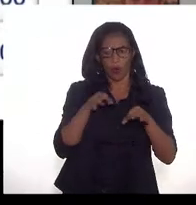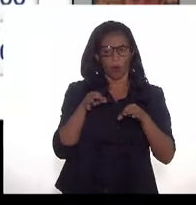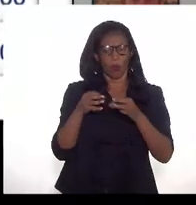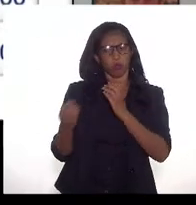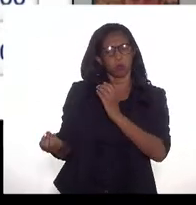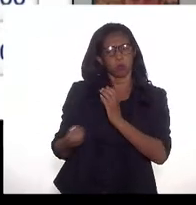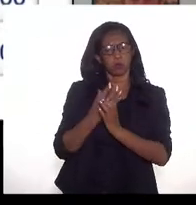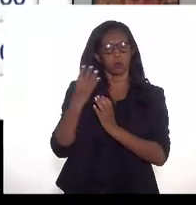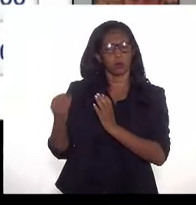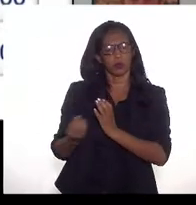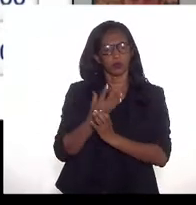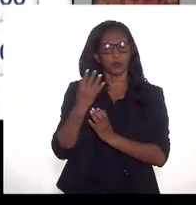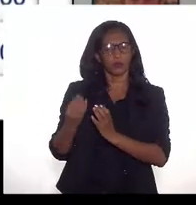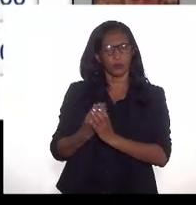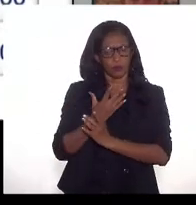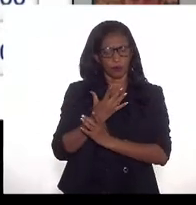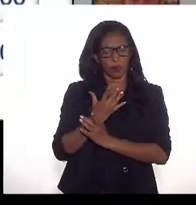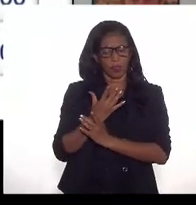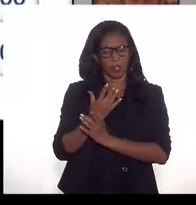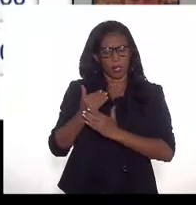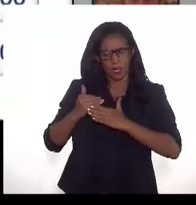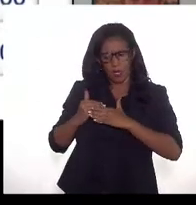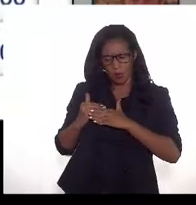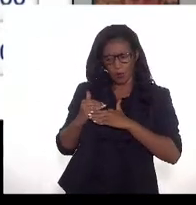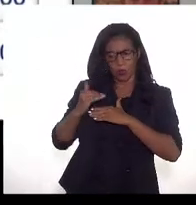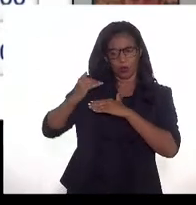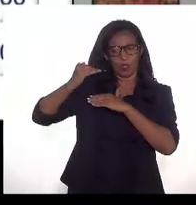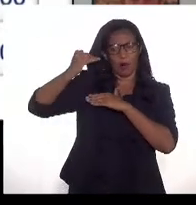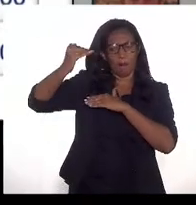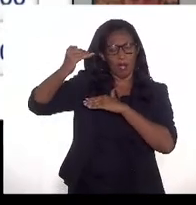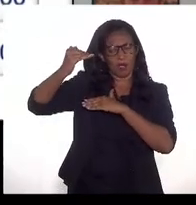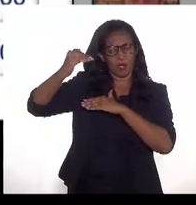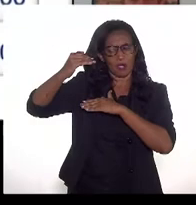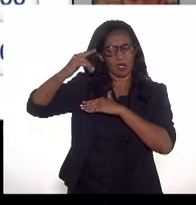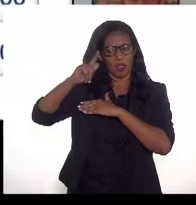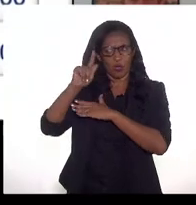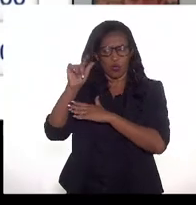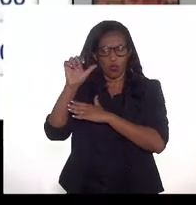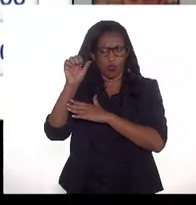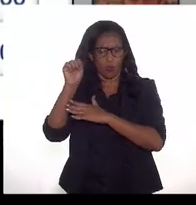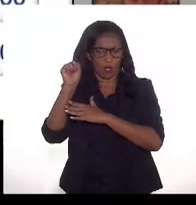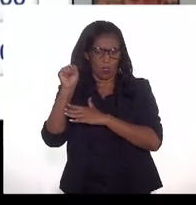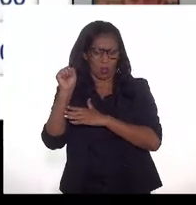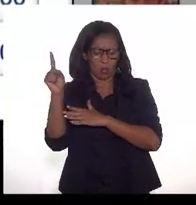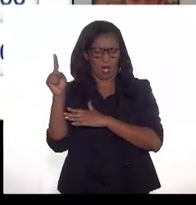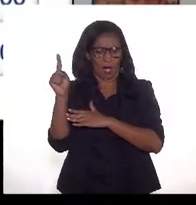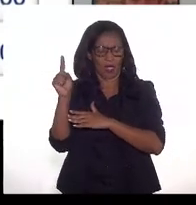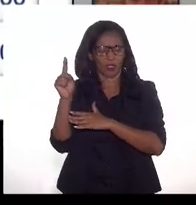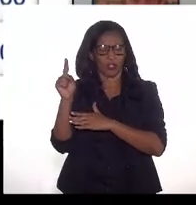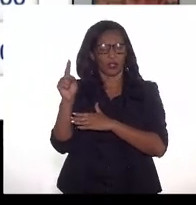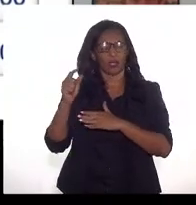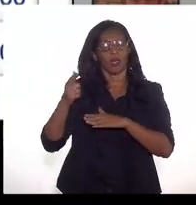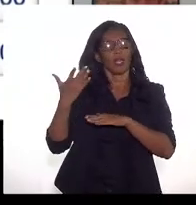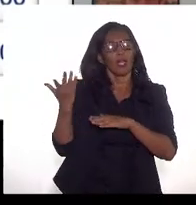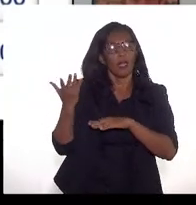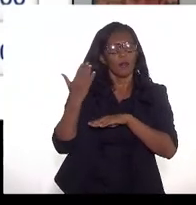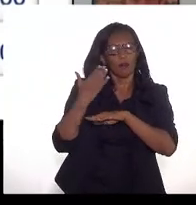que passa no gasoduto que é considerado para fugir rateio